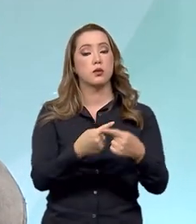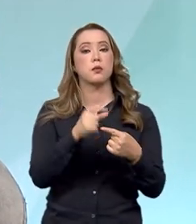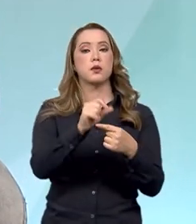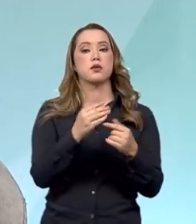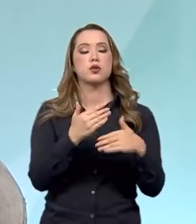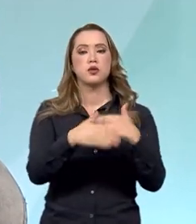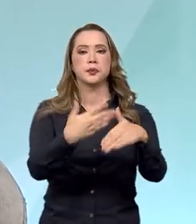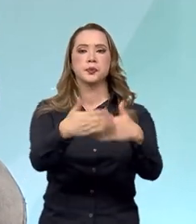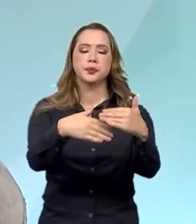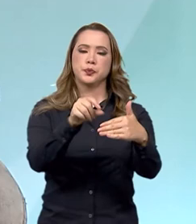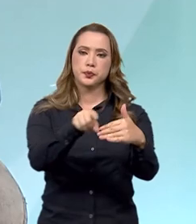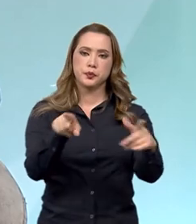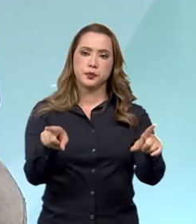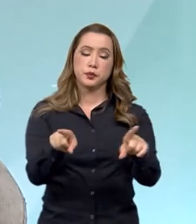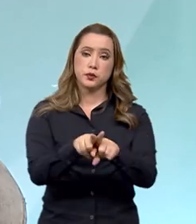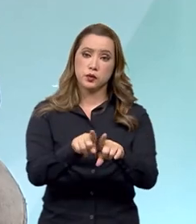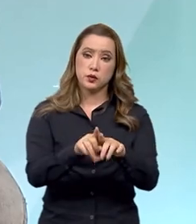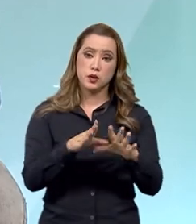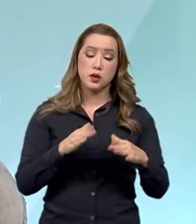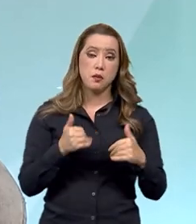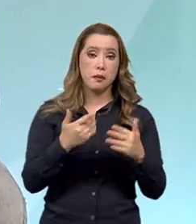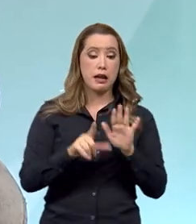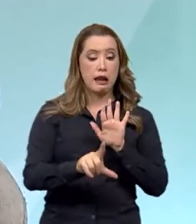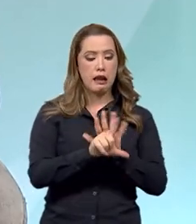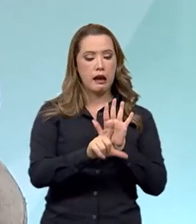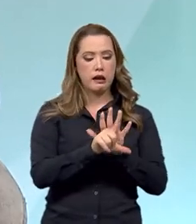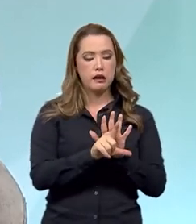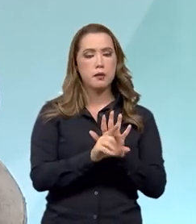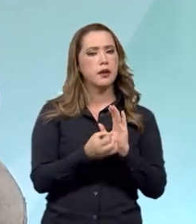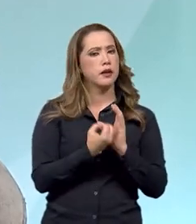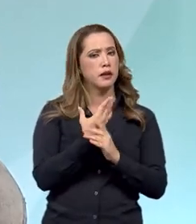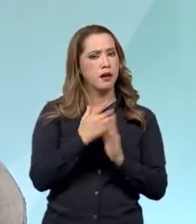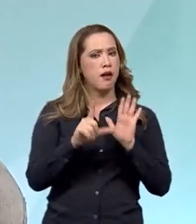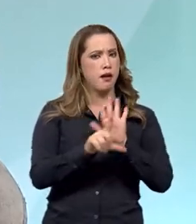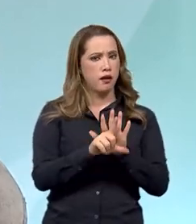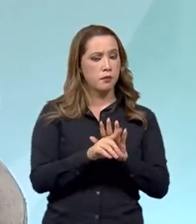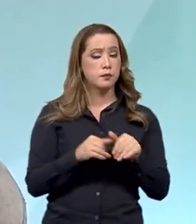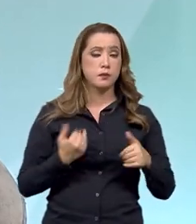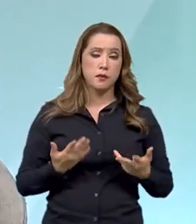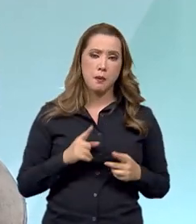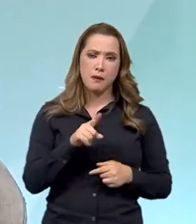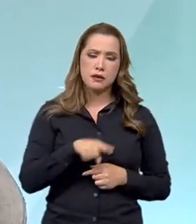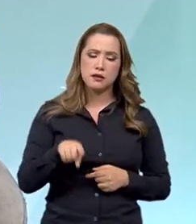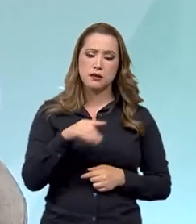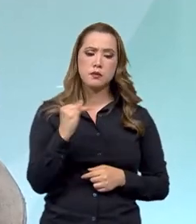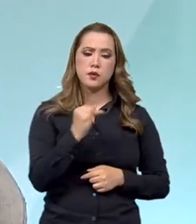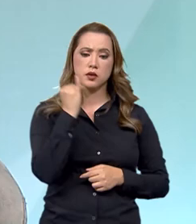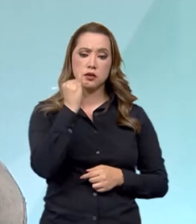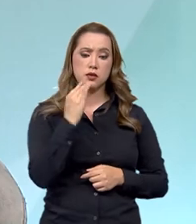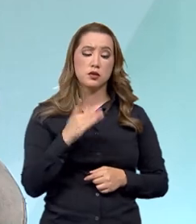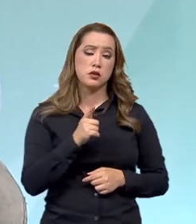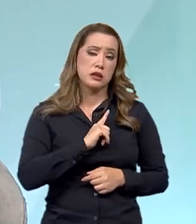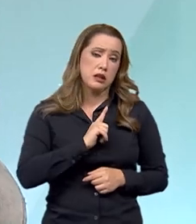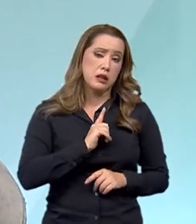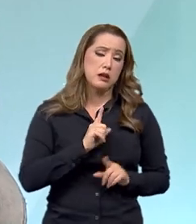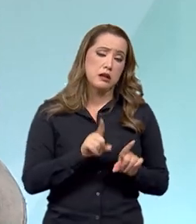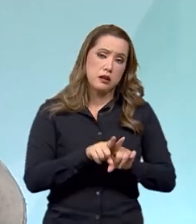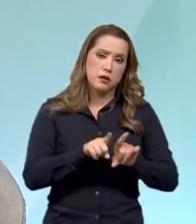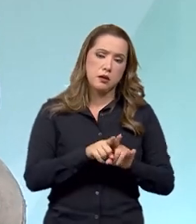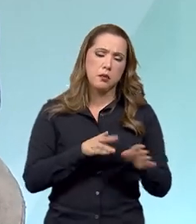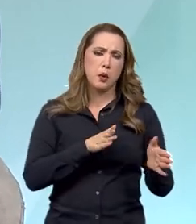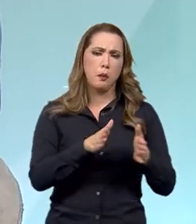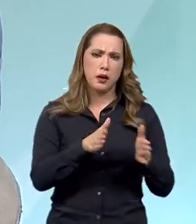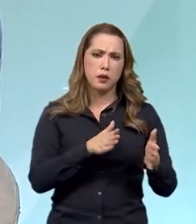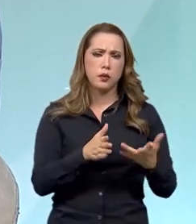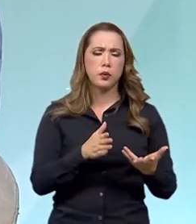para a tramitação legislativa, a normatização. Mas isso é importante. É importante. Nós